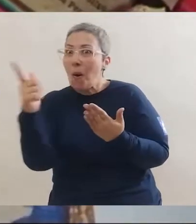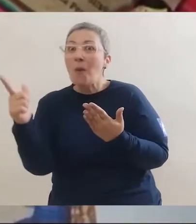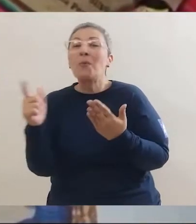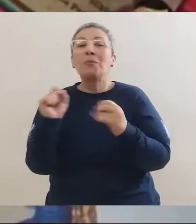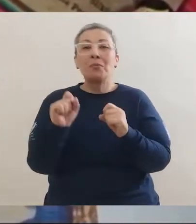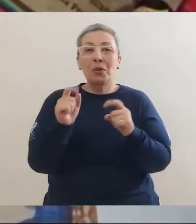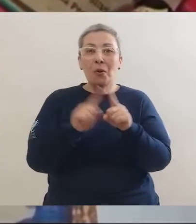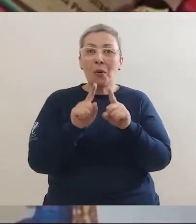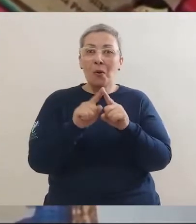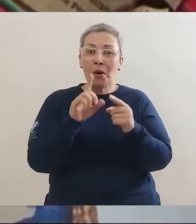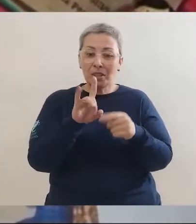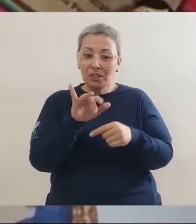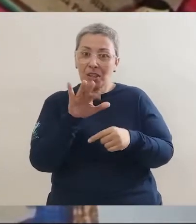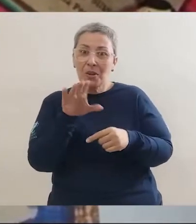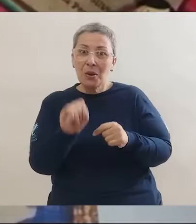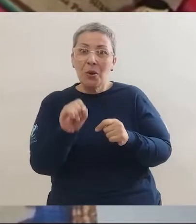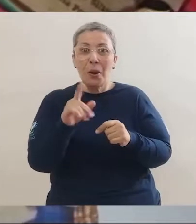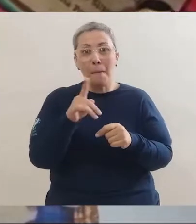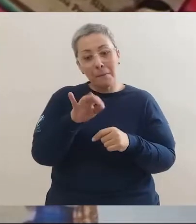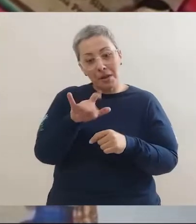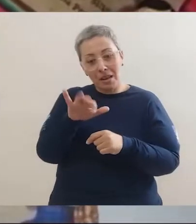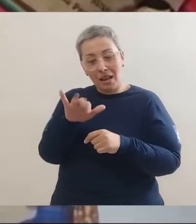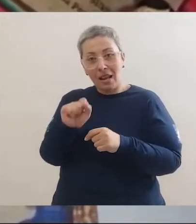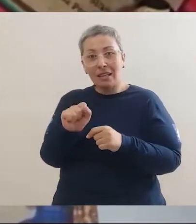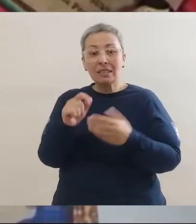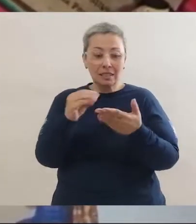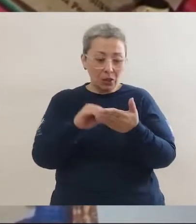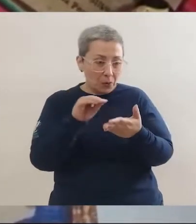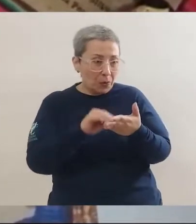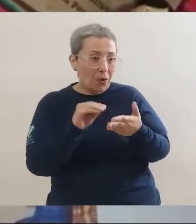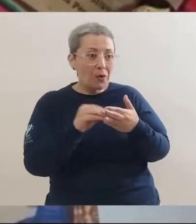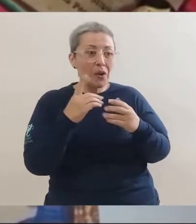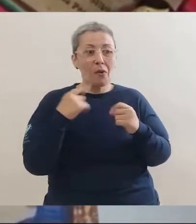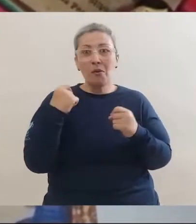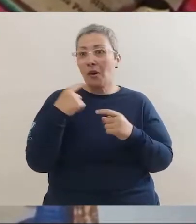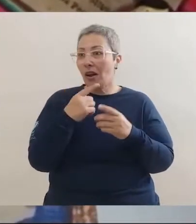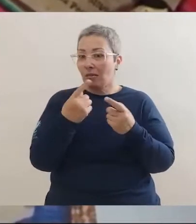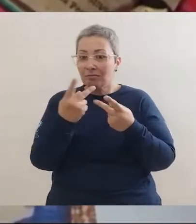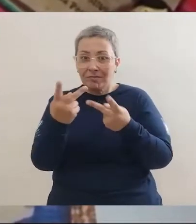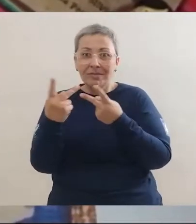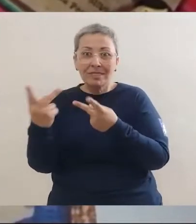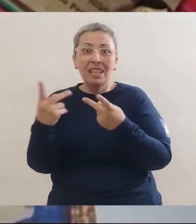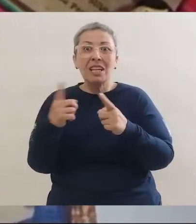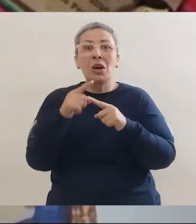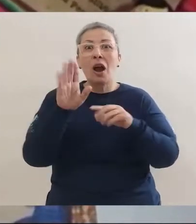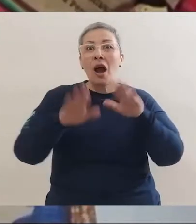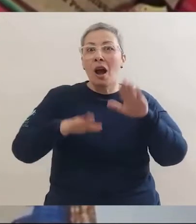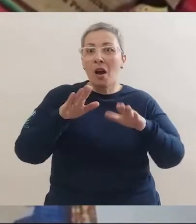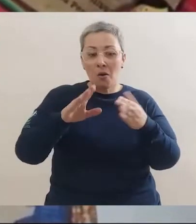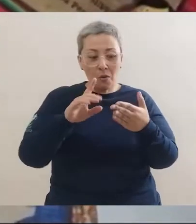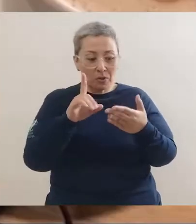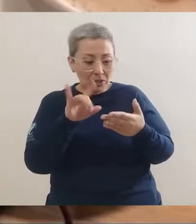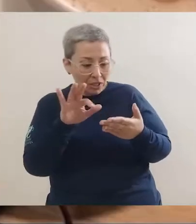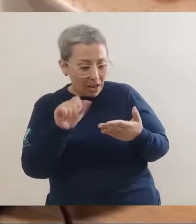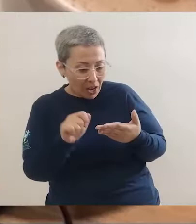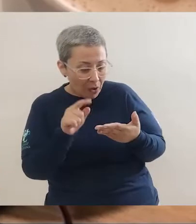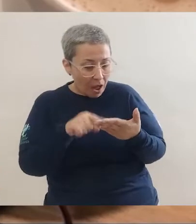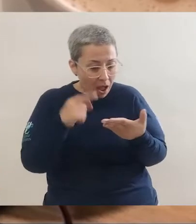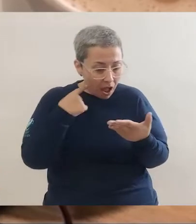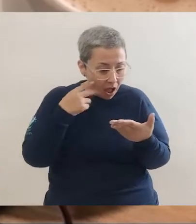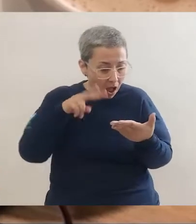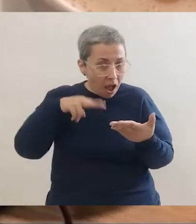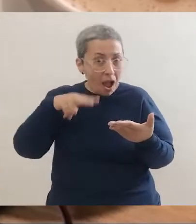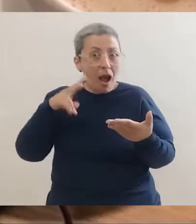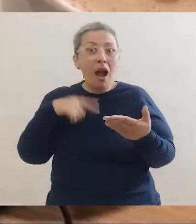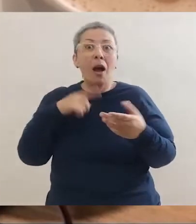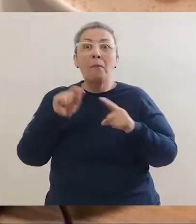livros sobre outros lugares, como esses diários que a Pilar escreveu em cada lugar que ela visitou. Alguns desses